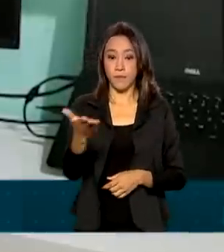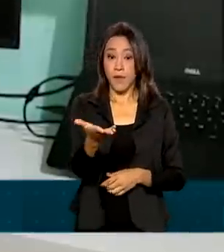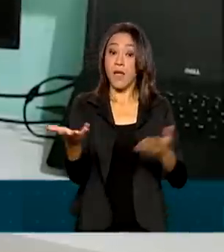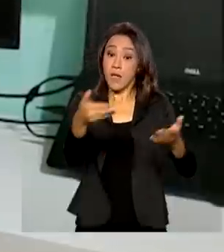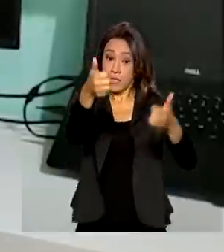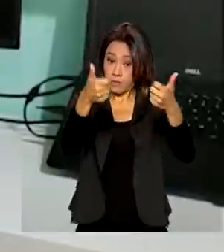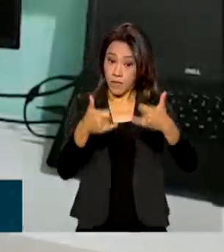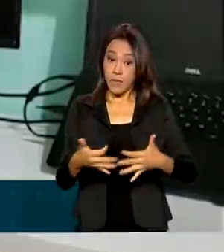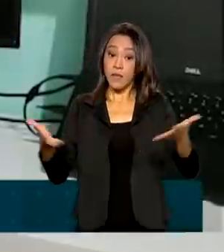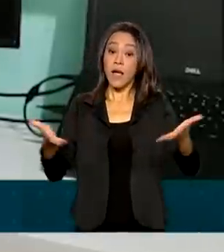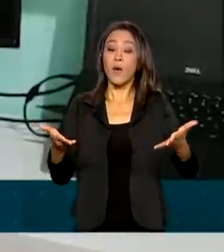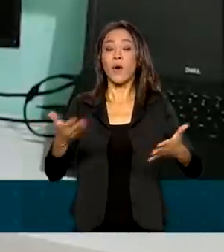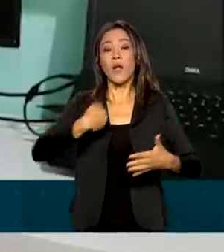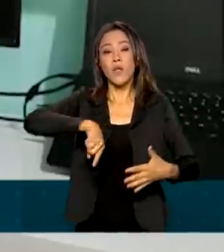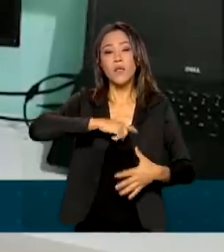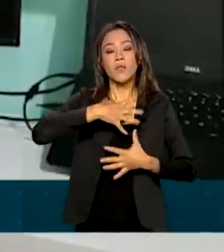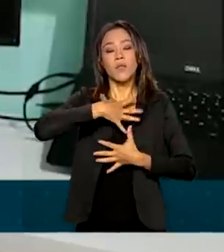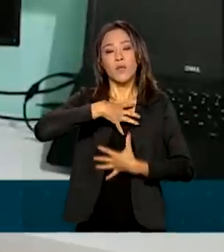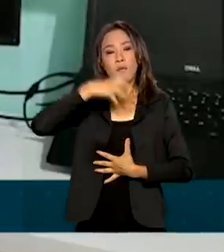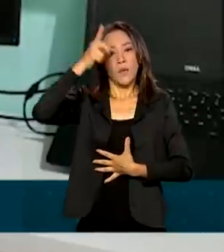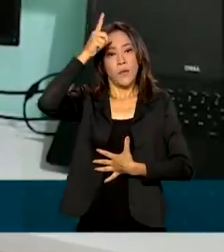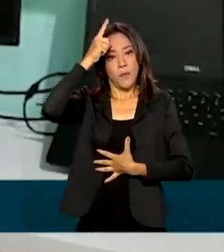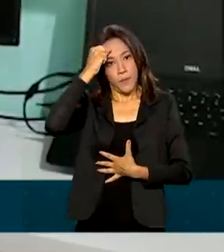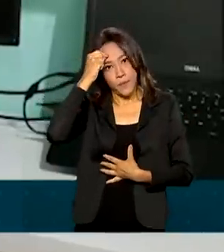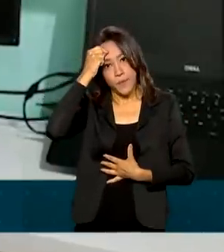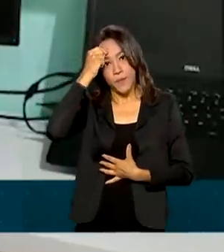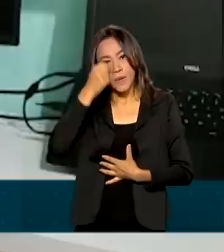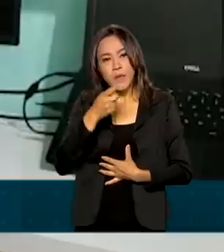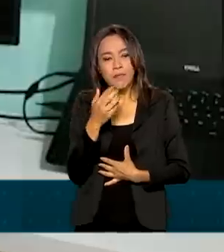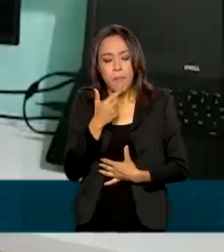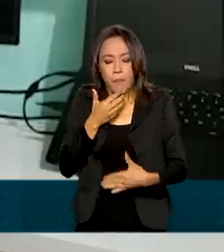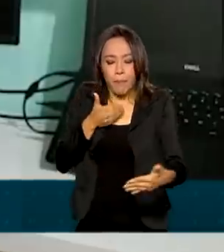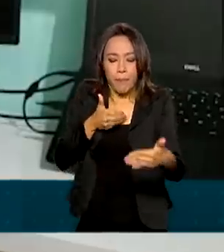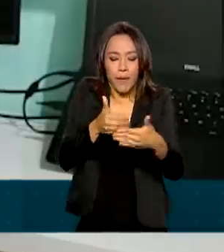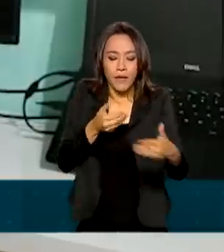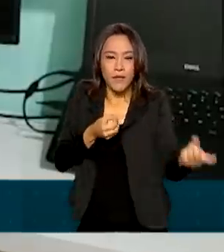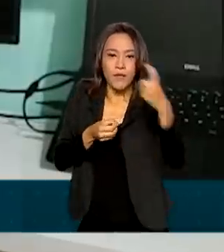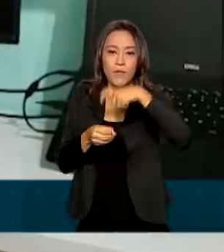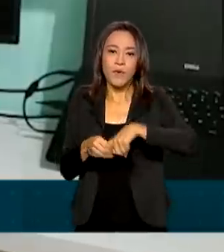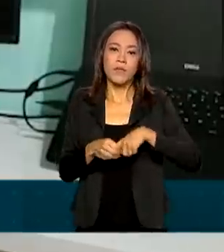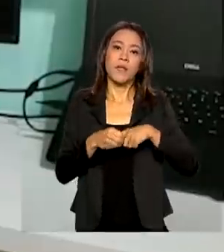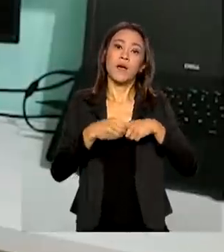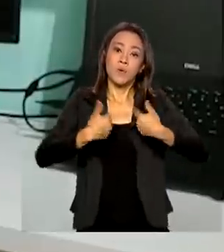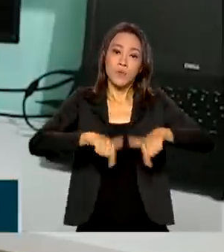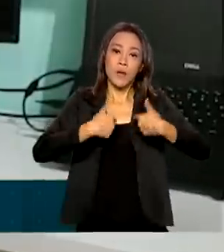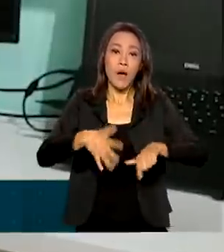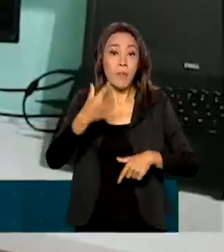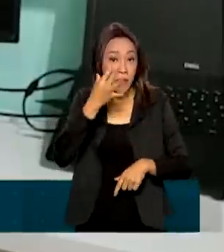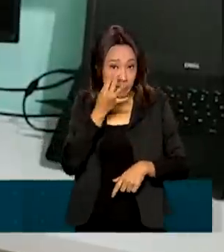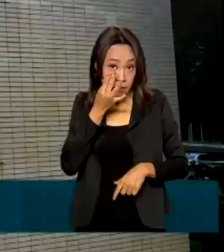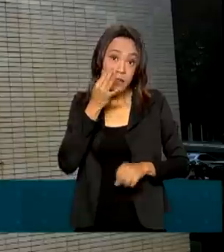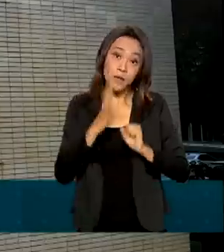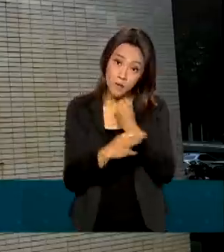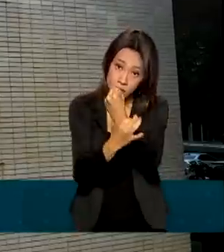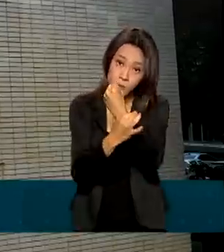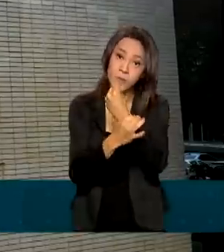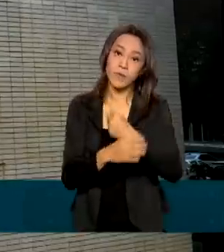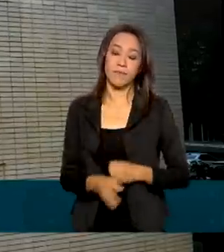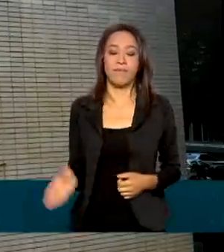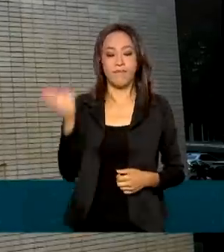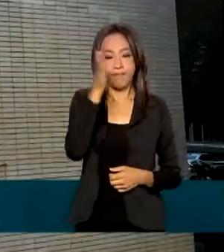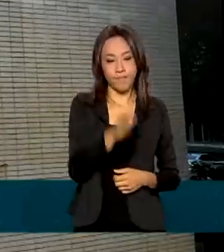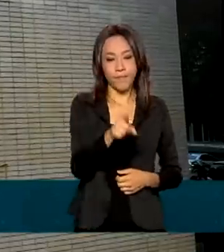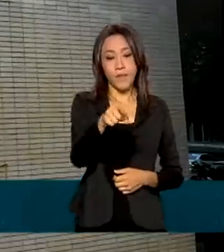tranquilos de saber que estamos bem próximos de retomar nossas atividades presenciais e agora de uma forma mais segura. Segundo o